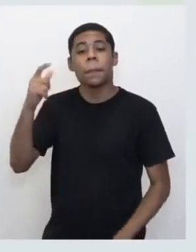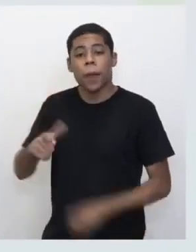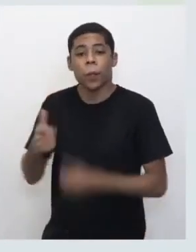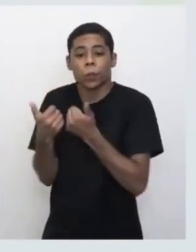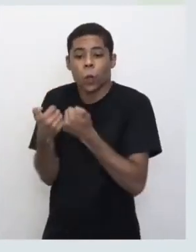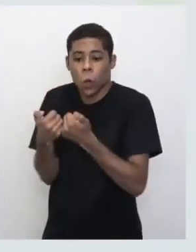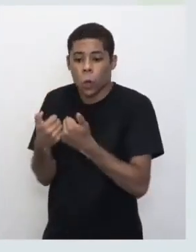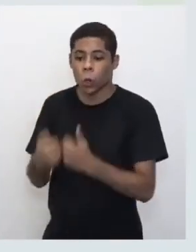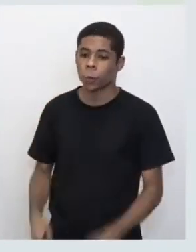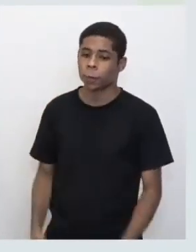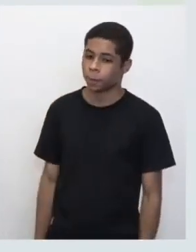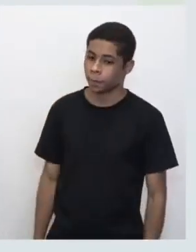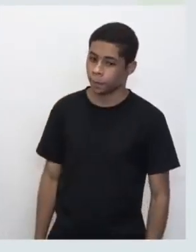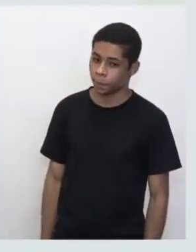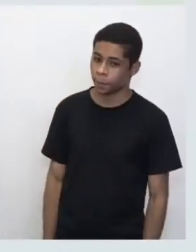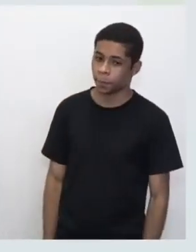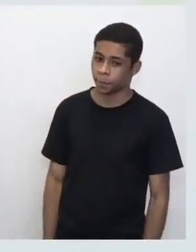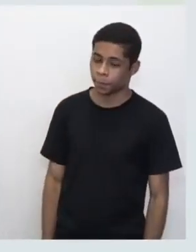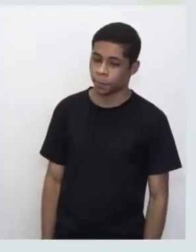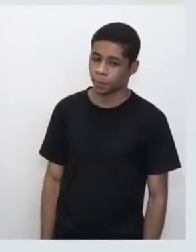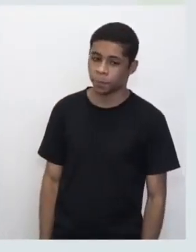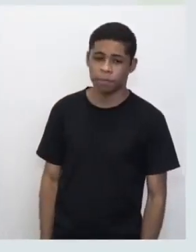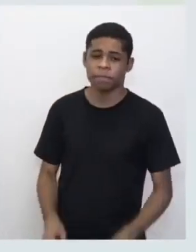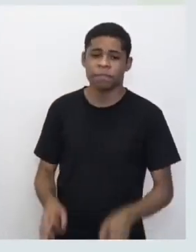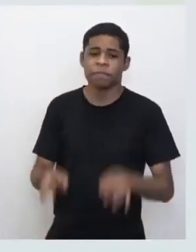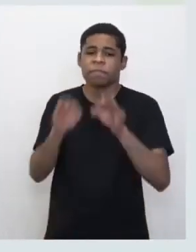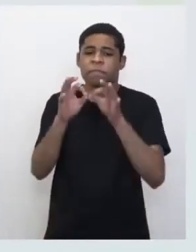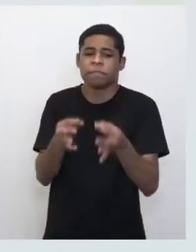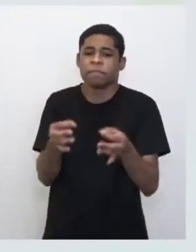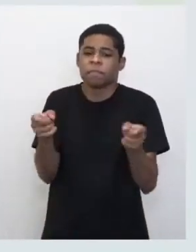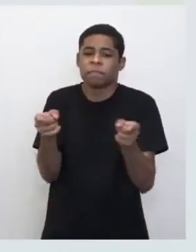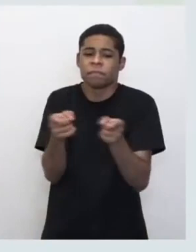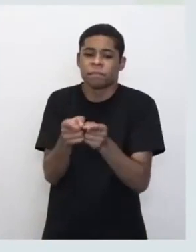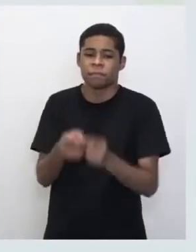E a gente só vai colocar bem simplesinho aqui, ó.